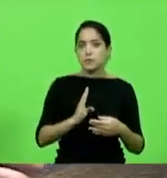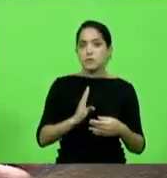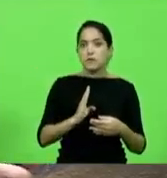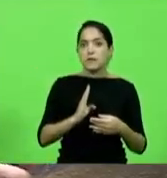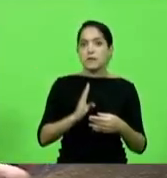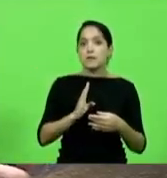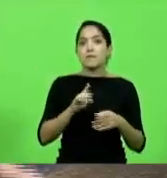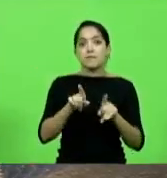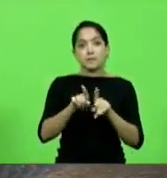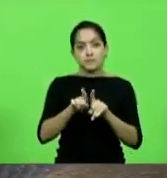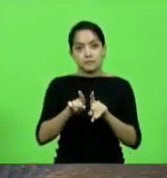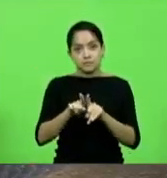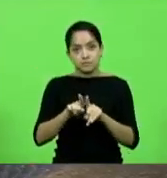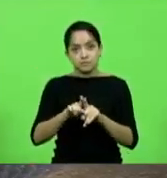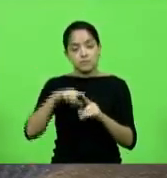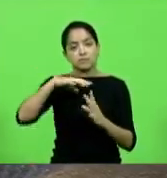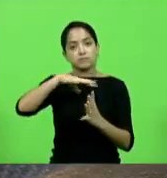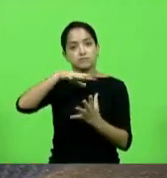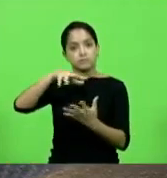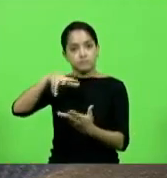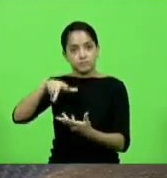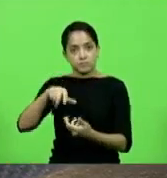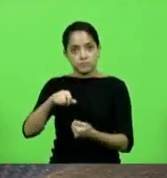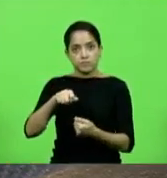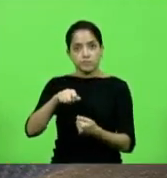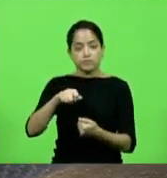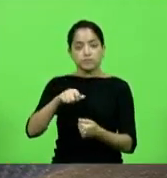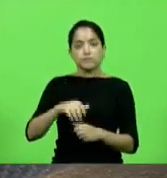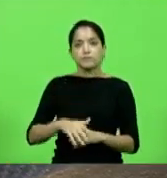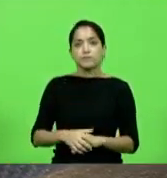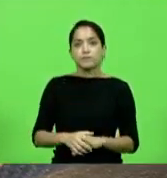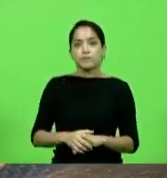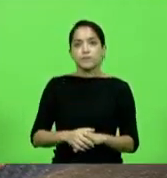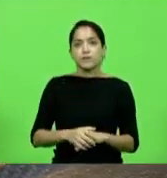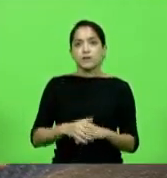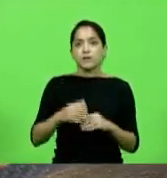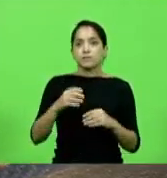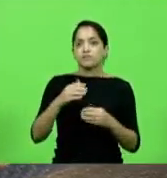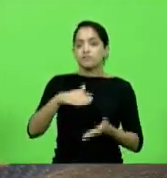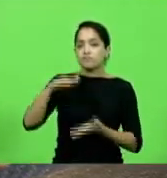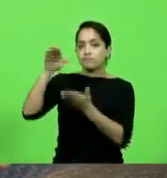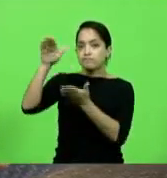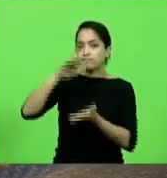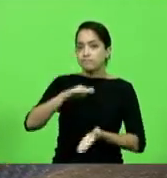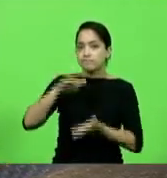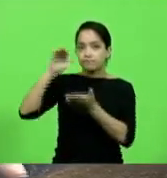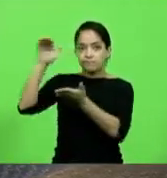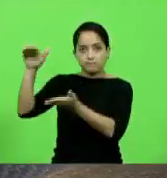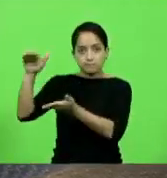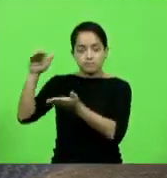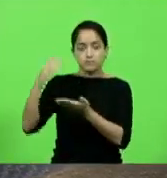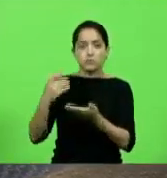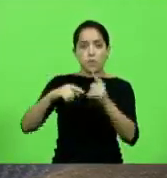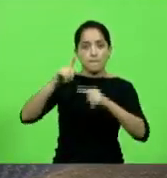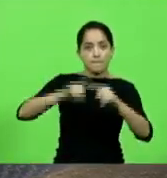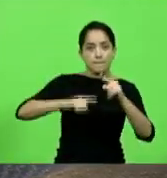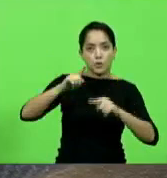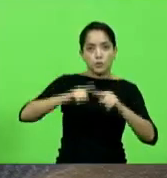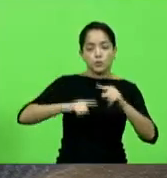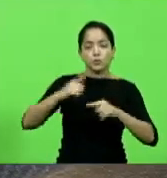Catarina está competindo com o mundo e está exportando produtos